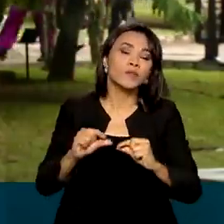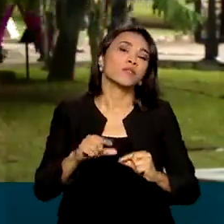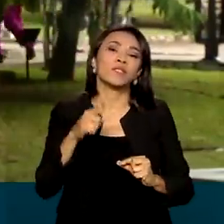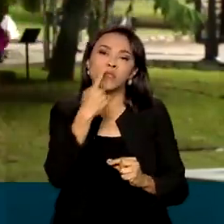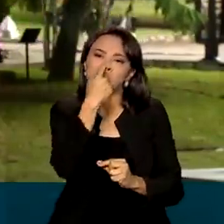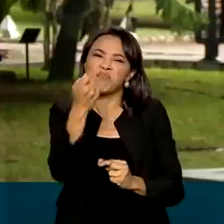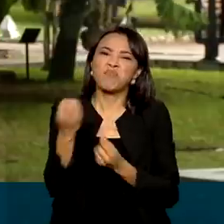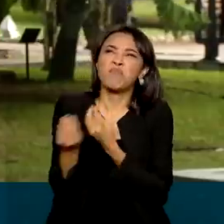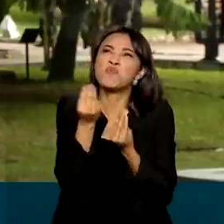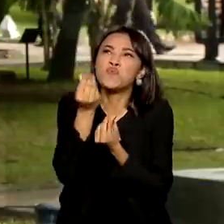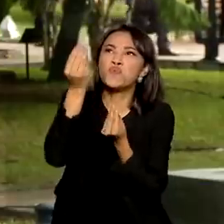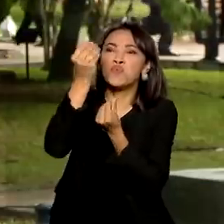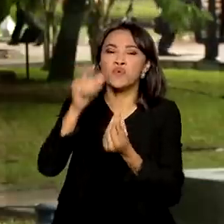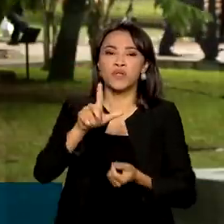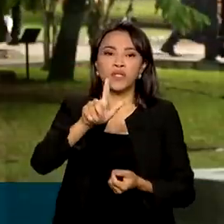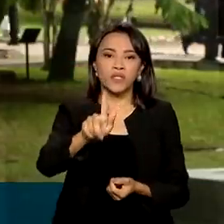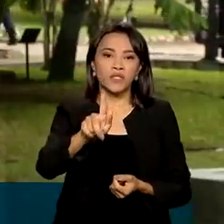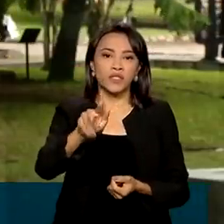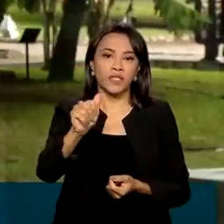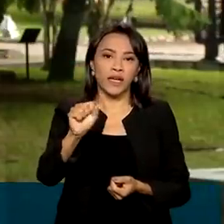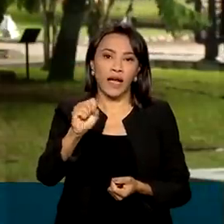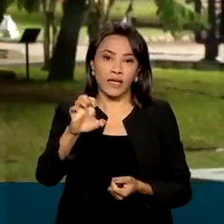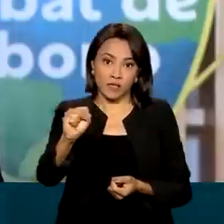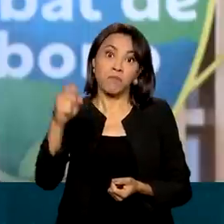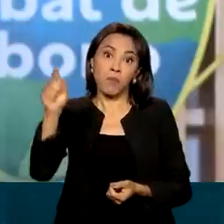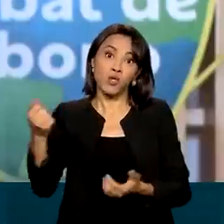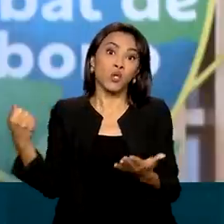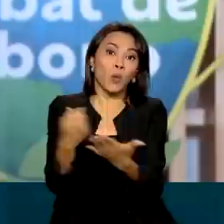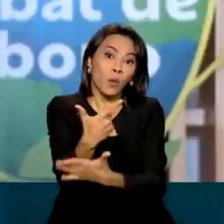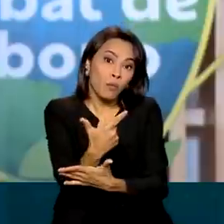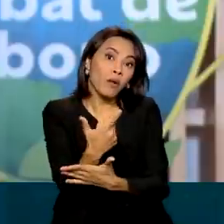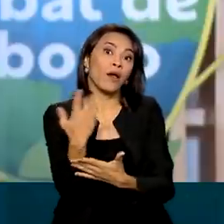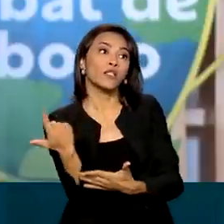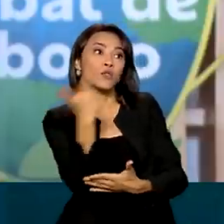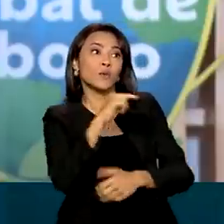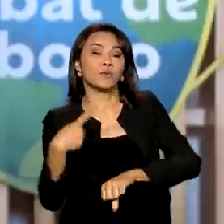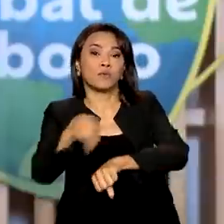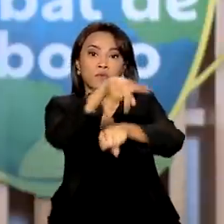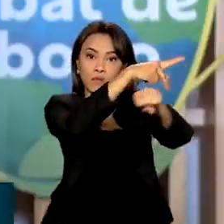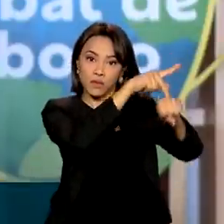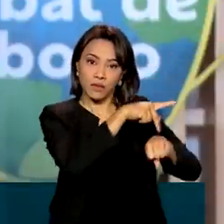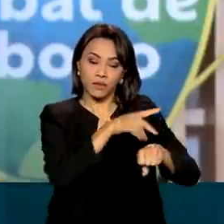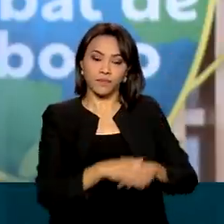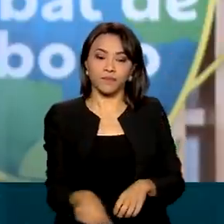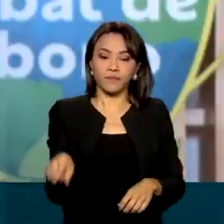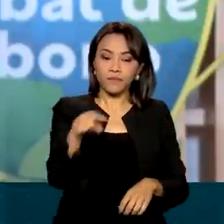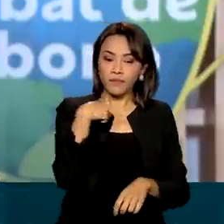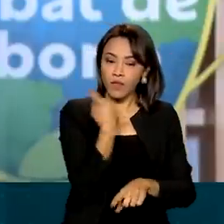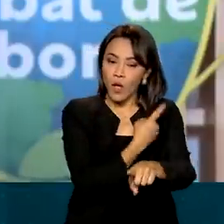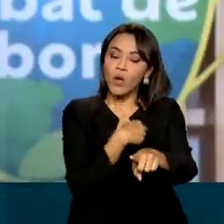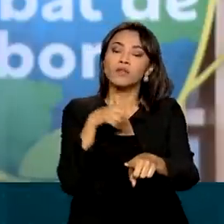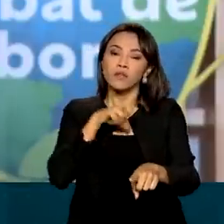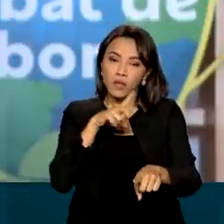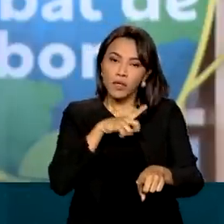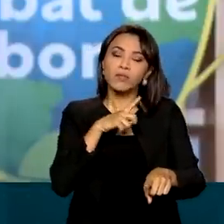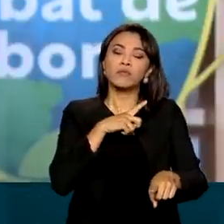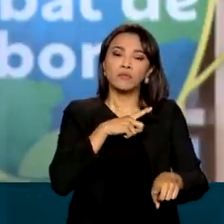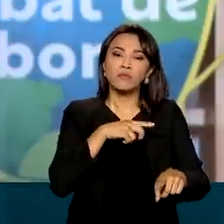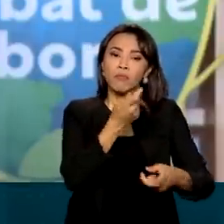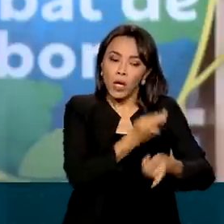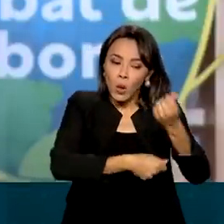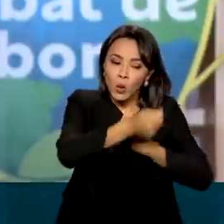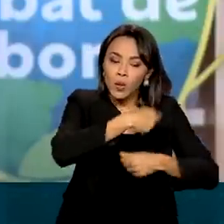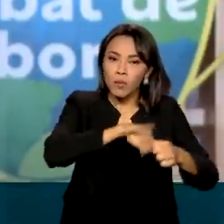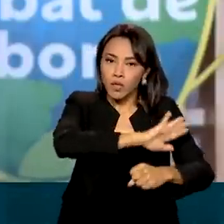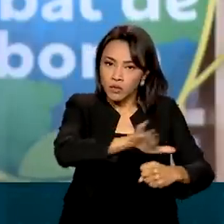poluentes podem comprar créditos de outros países. Nós praticamos uma economia sustentável nesse país, precisamos